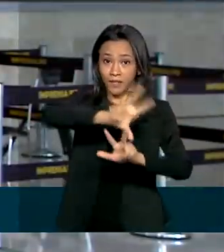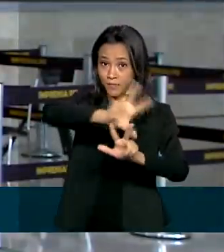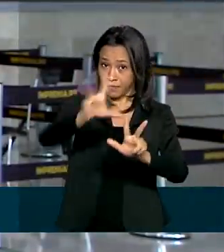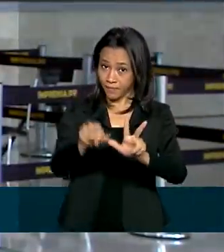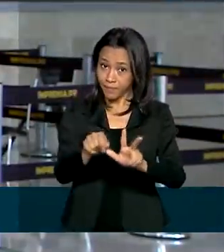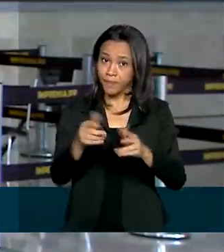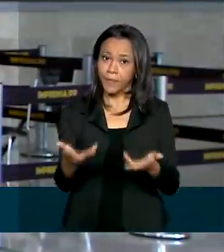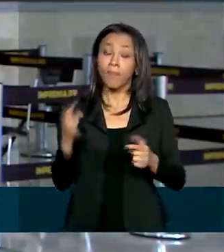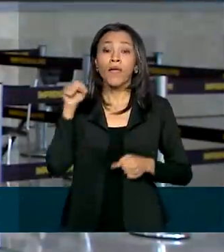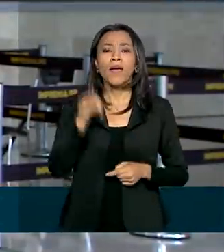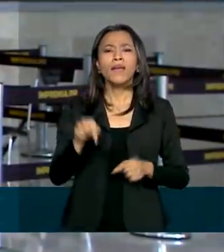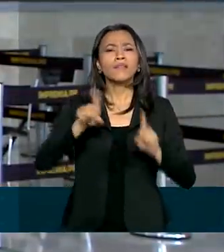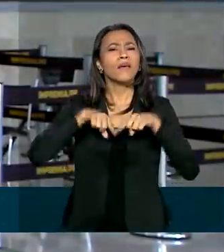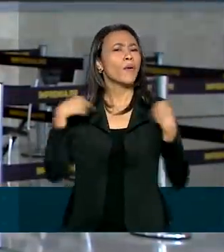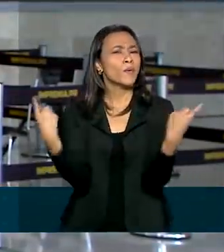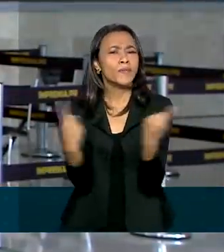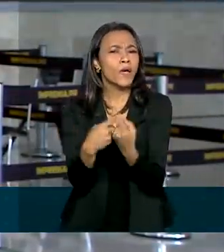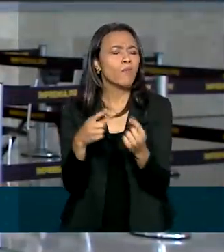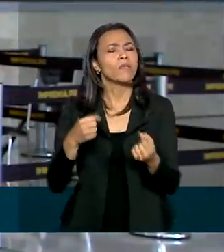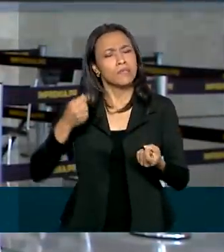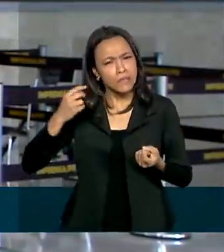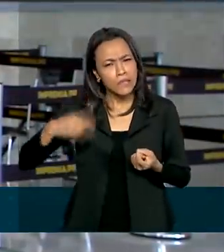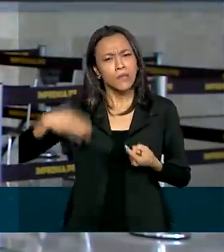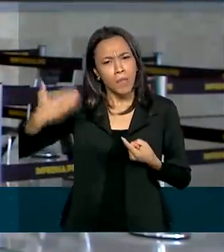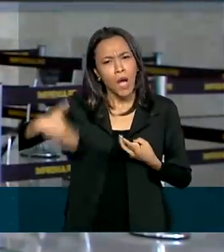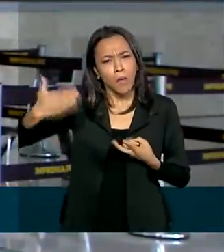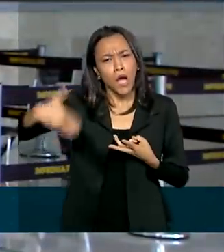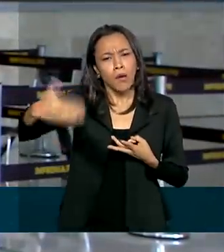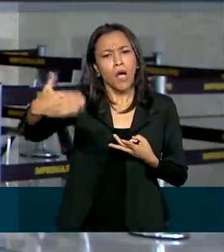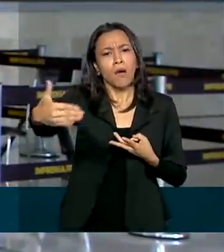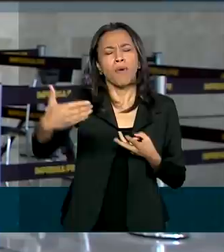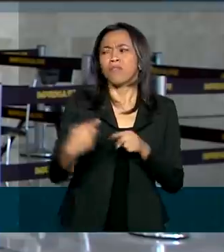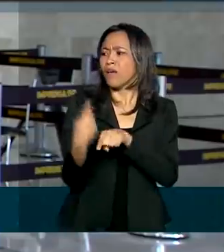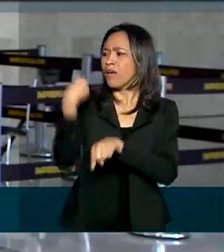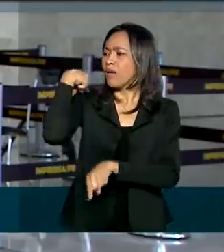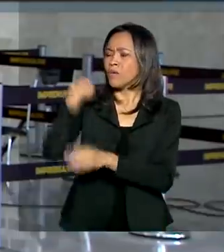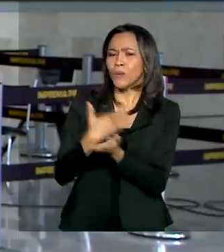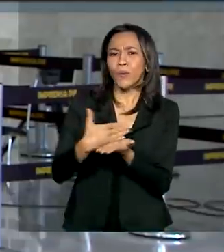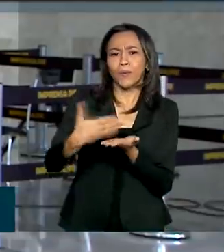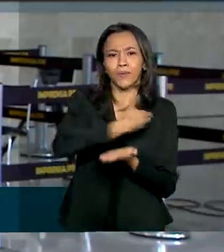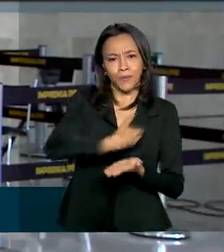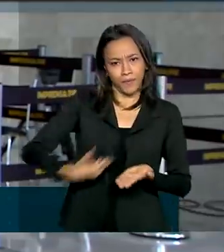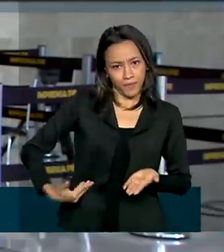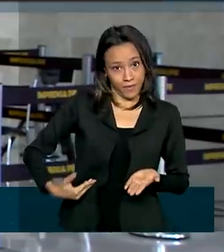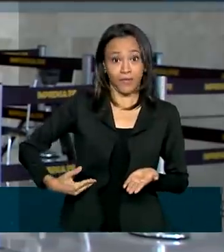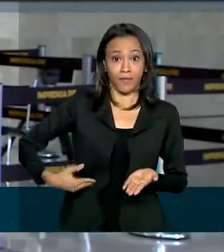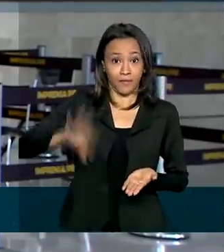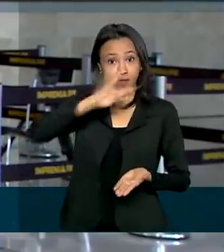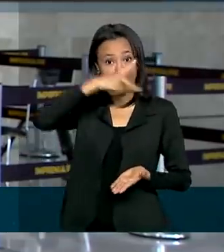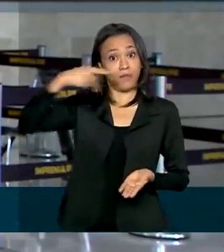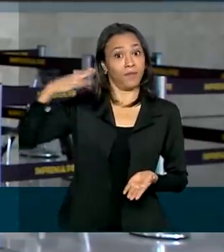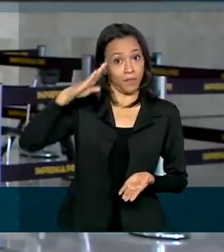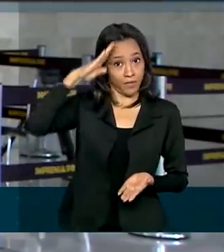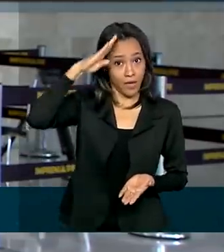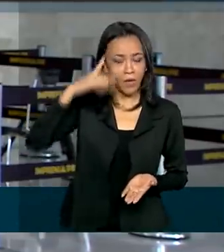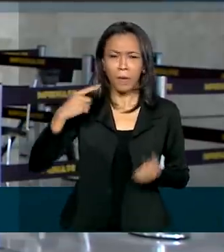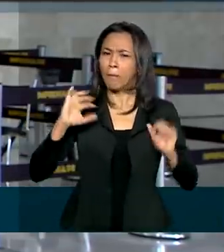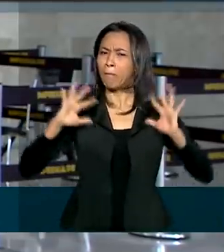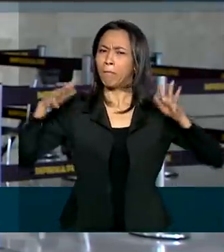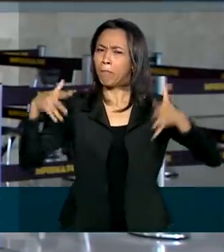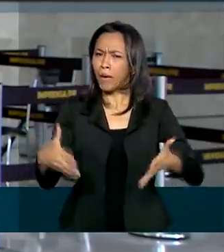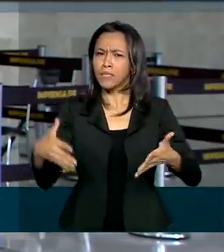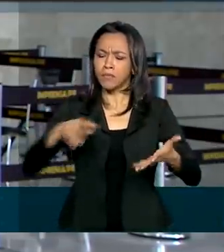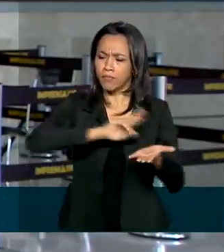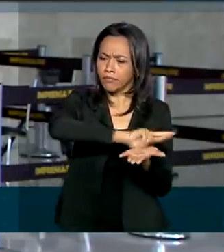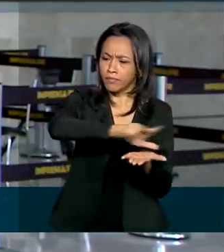Essa reunião acontece periodicamente desde o início do governo do presidente Jair Bolsonaro. Participam todos